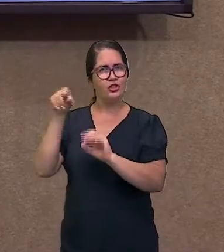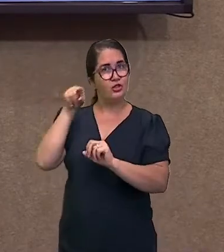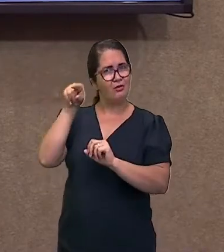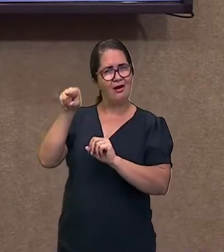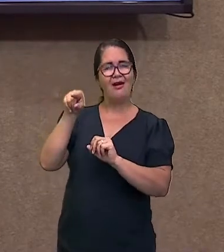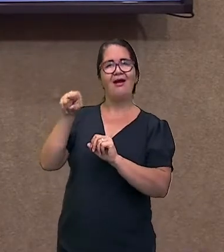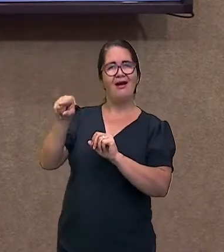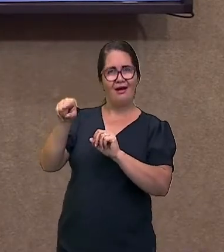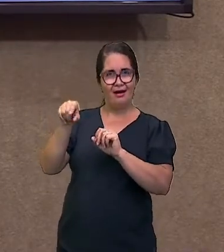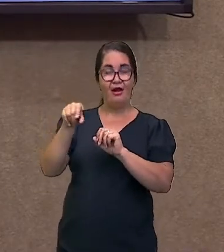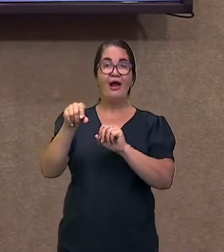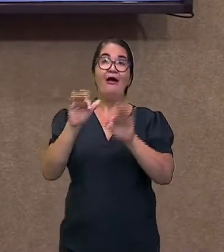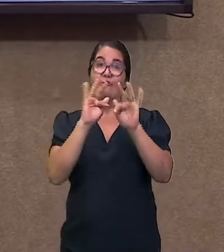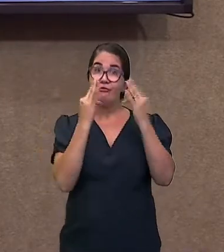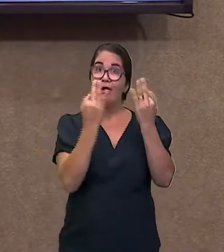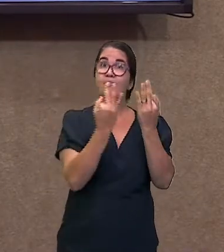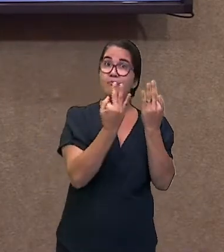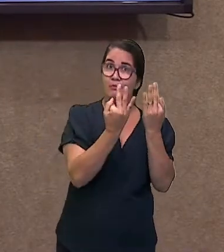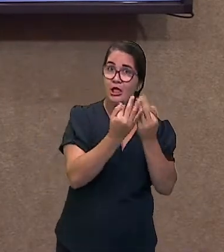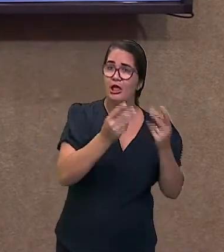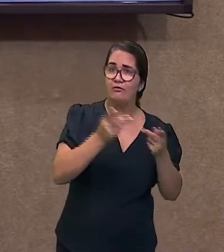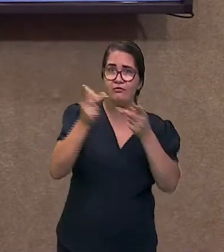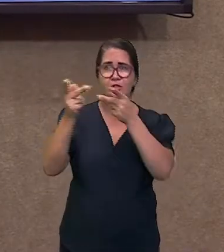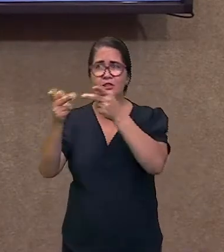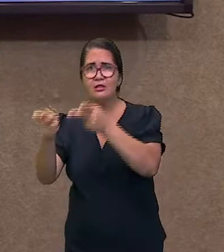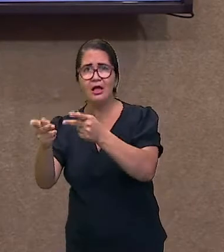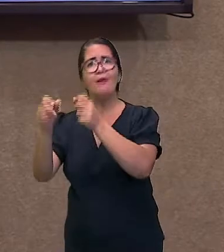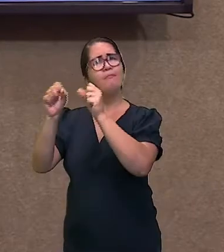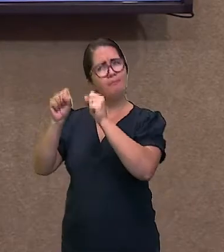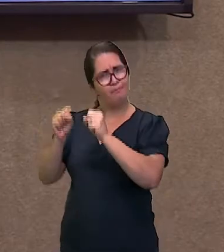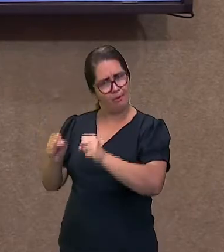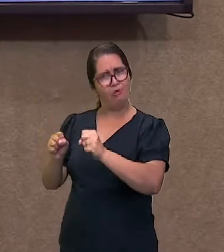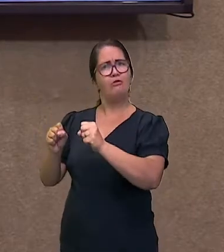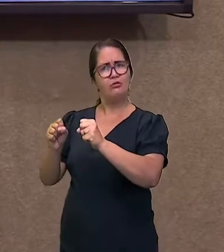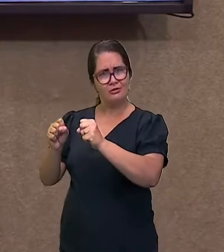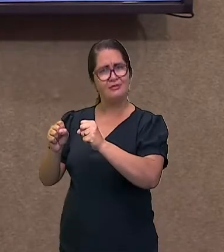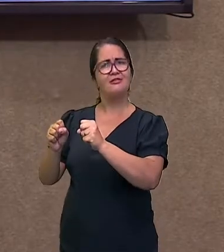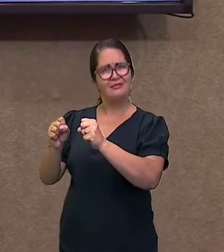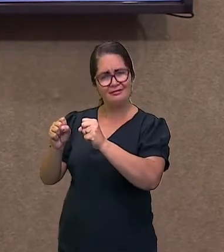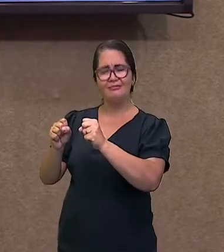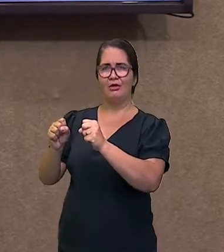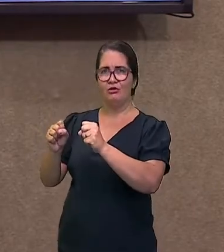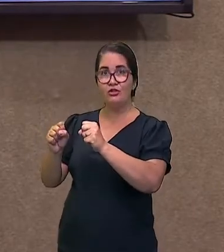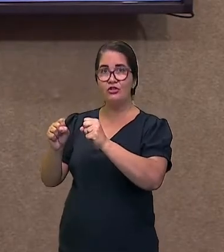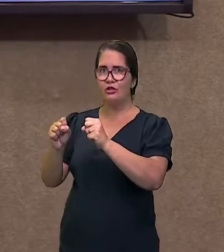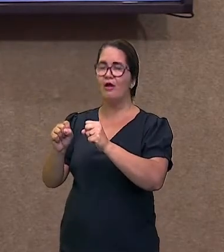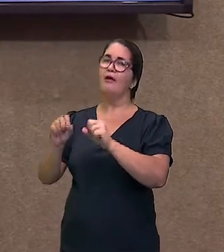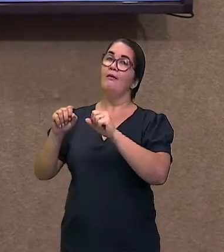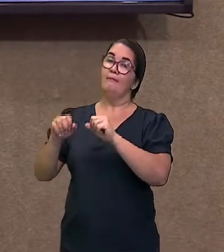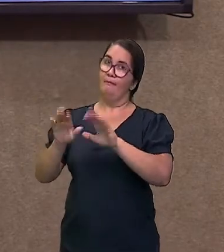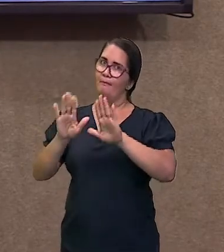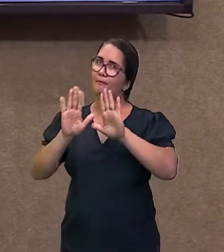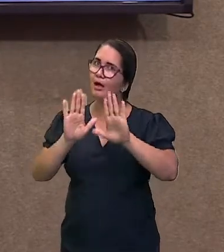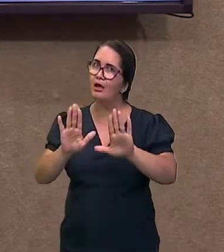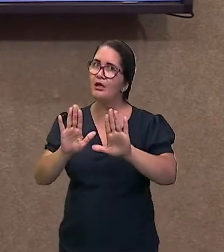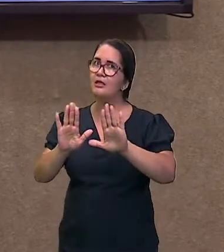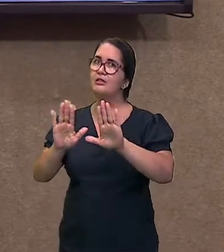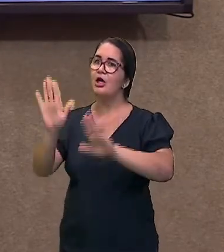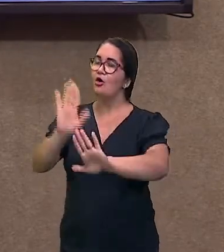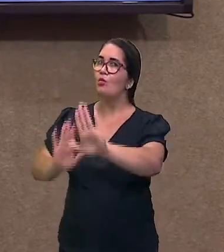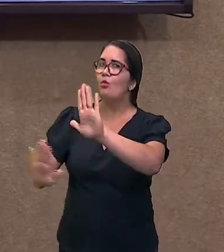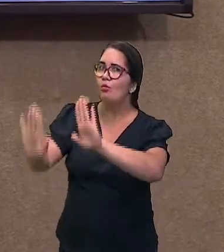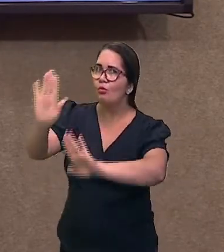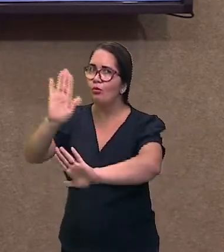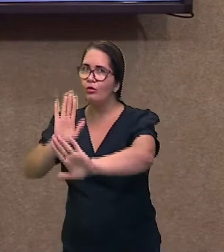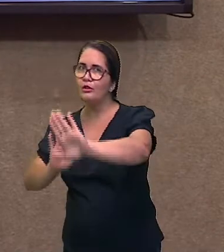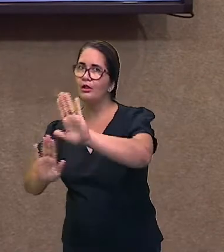para fazer a interação sem que haja uma agressão deste entorno, deste habitat